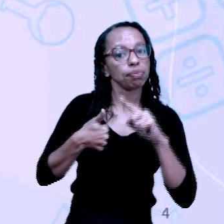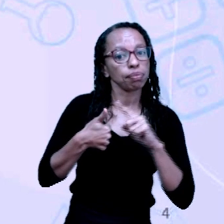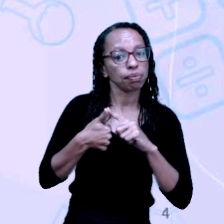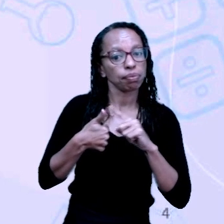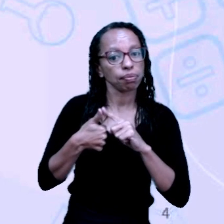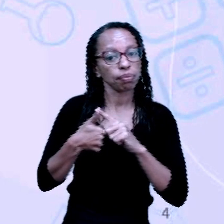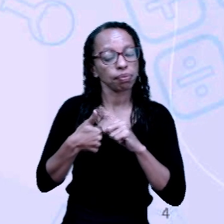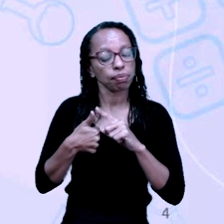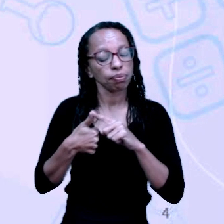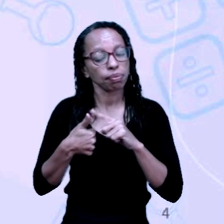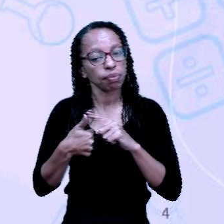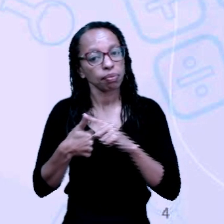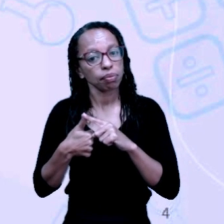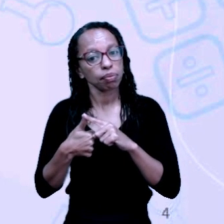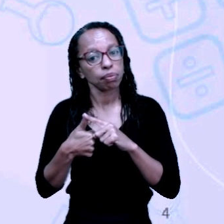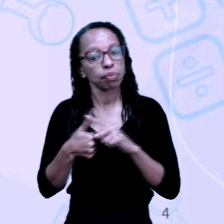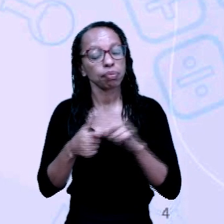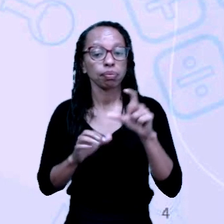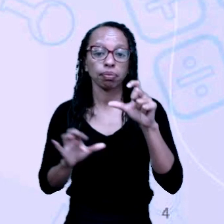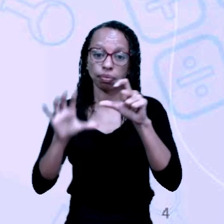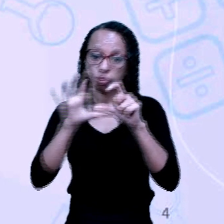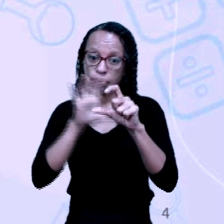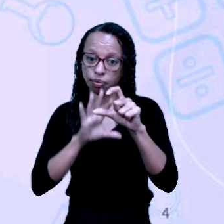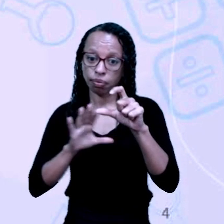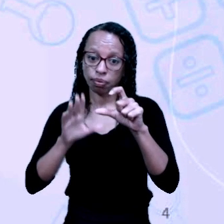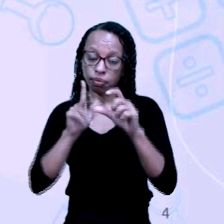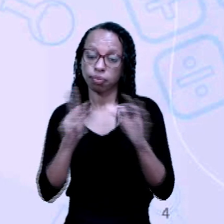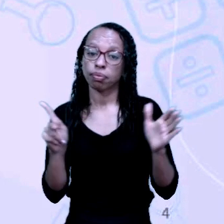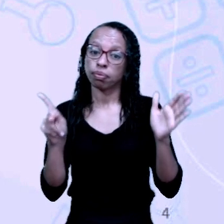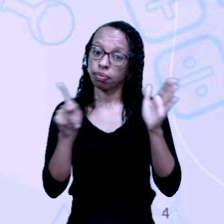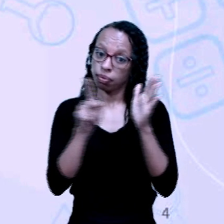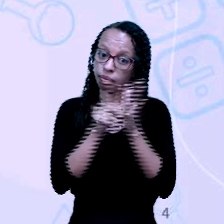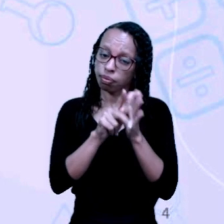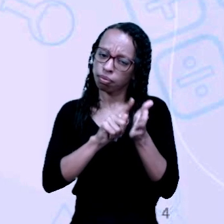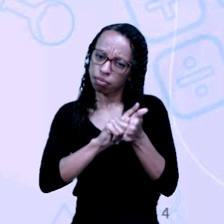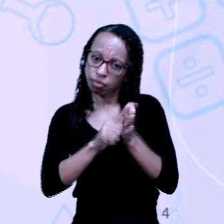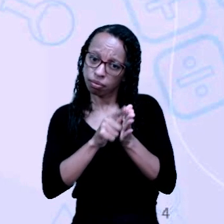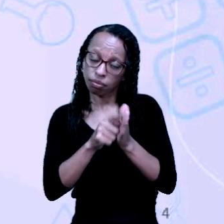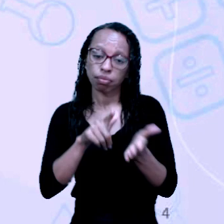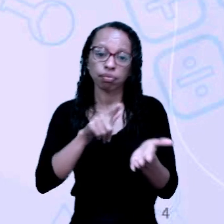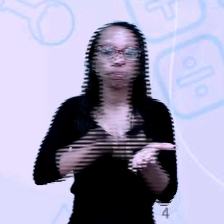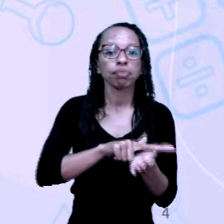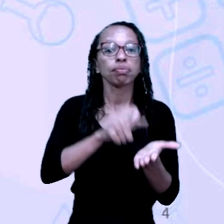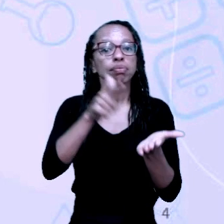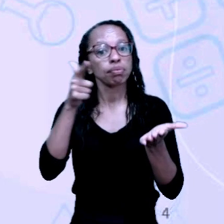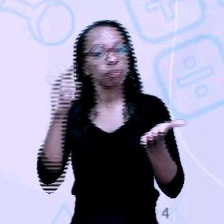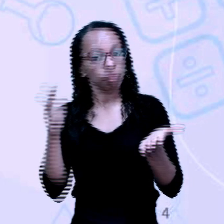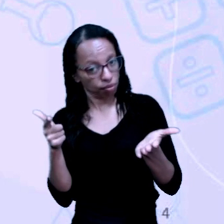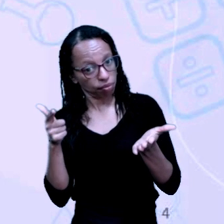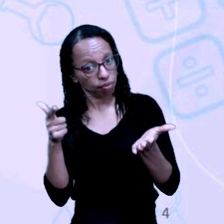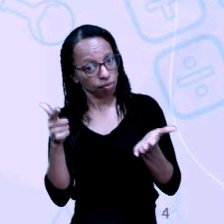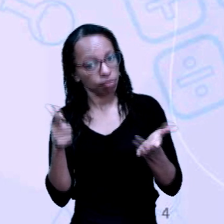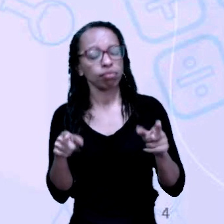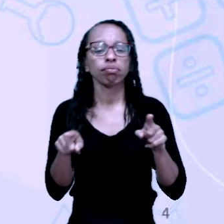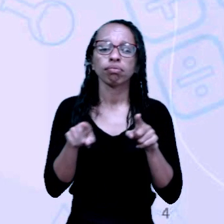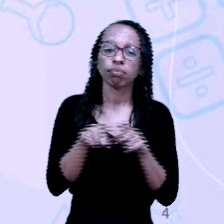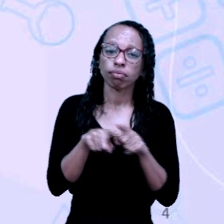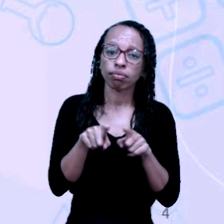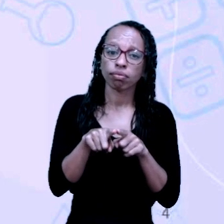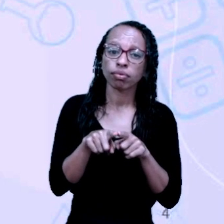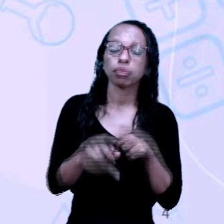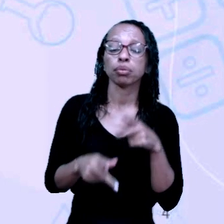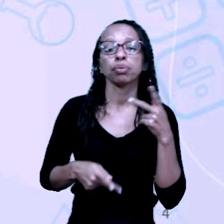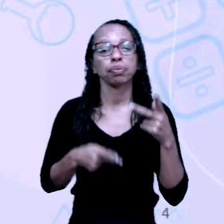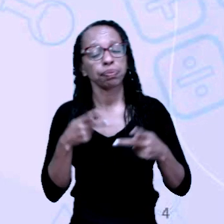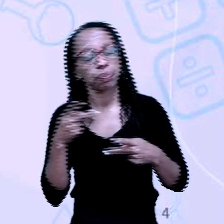questão de destacar, é que a charge, ela pertence ao campo jornalístico. Assim como a notícia, assim como a reportagem, assim